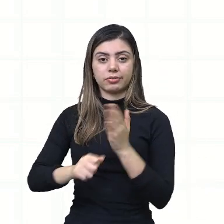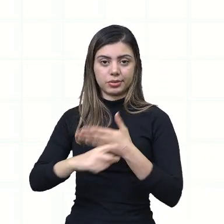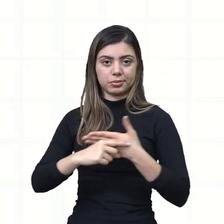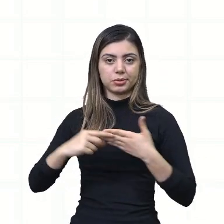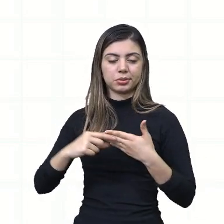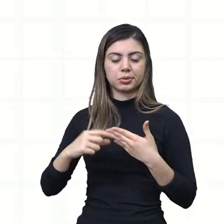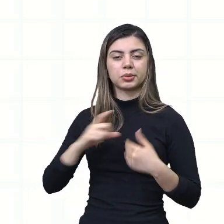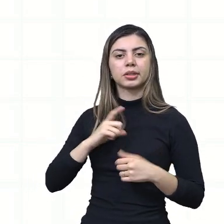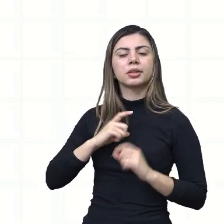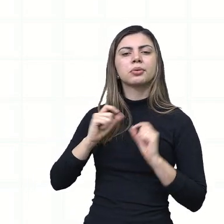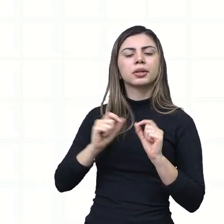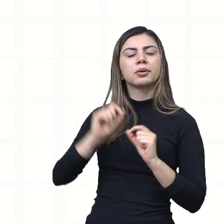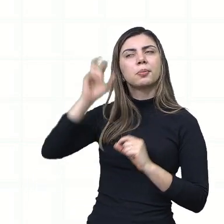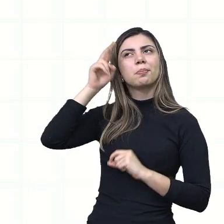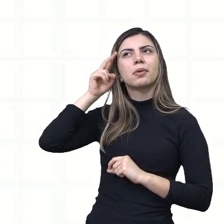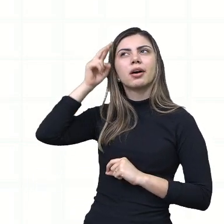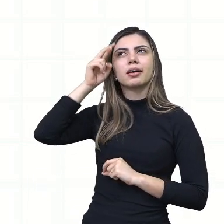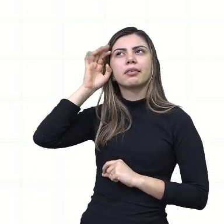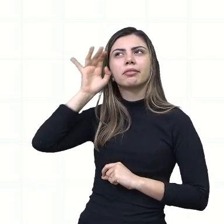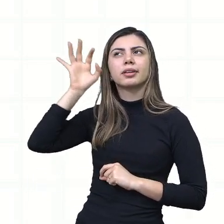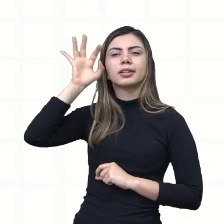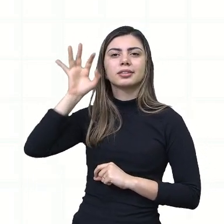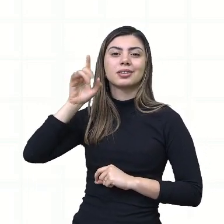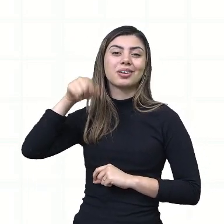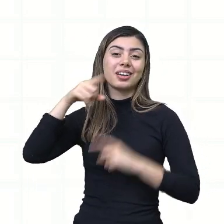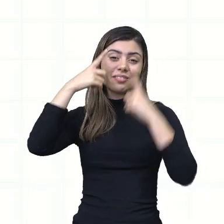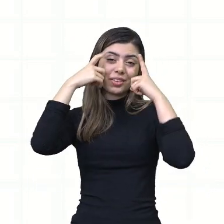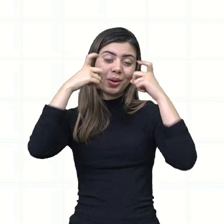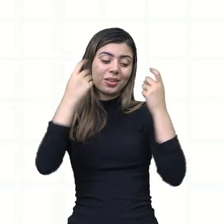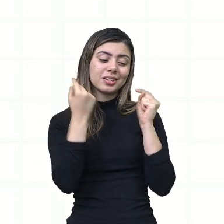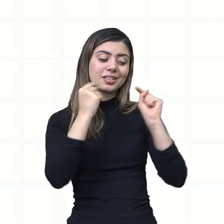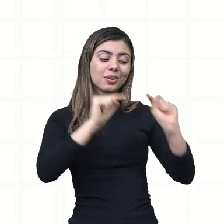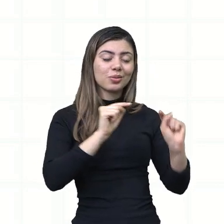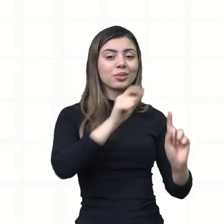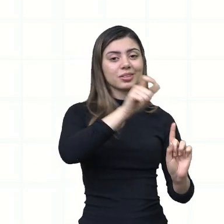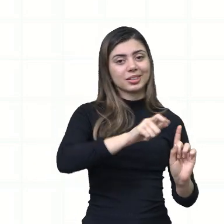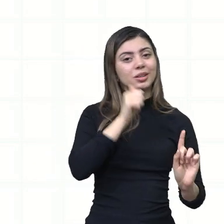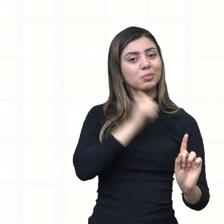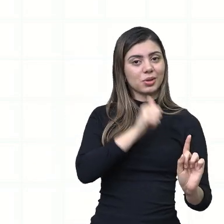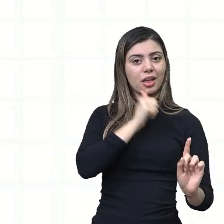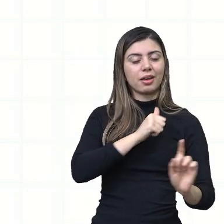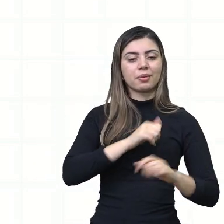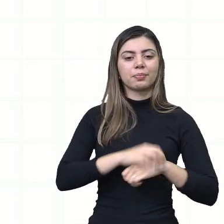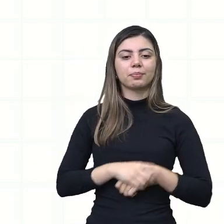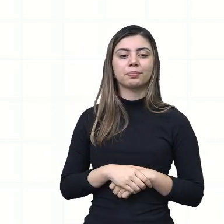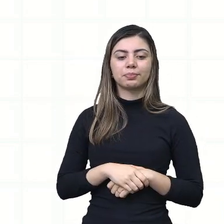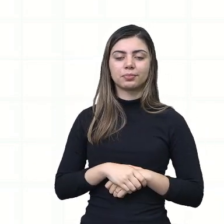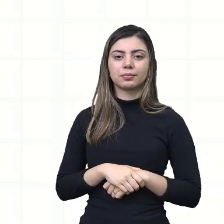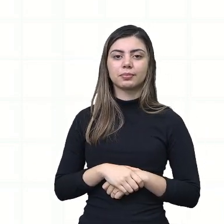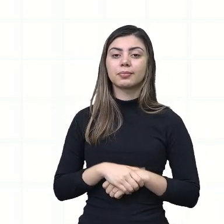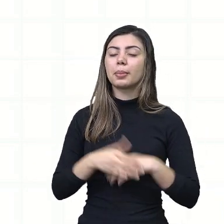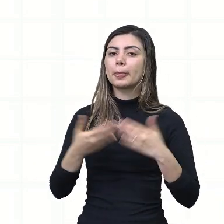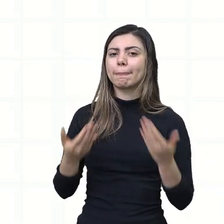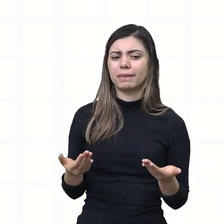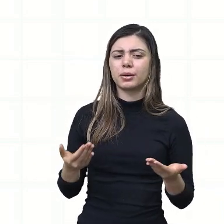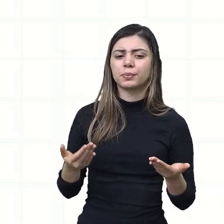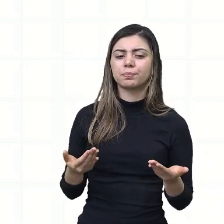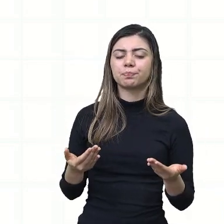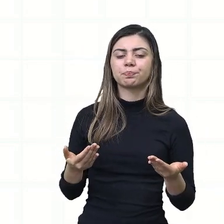reflexão sobre violência contra a mulher. Com isso,